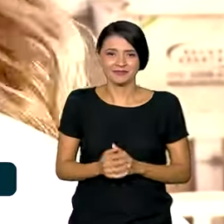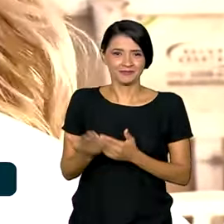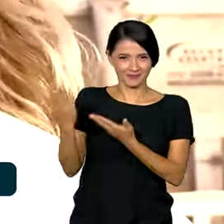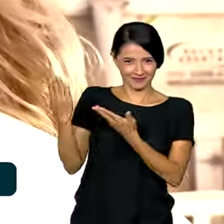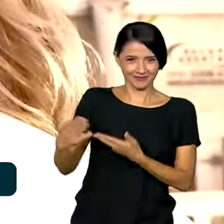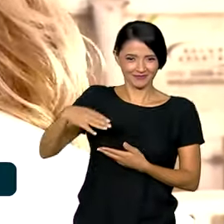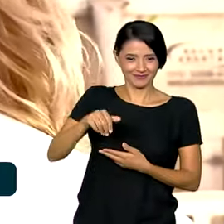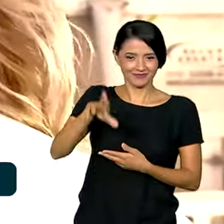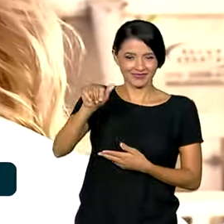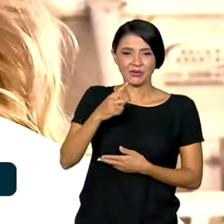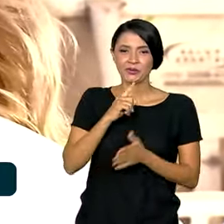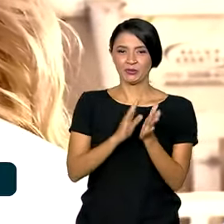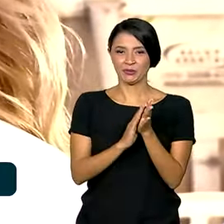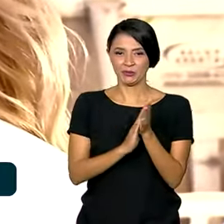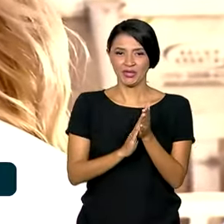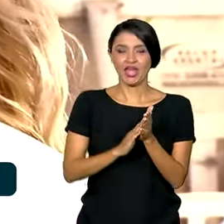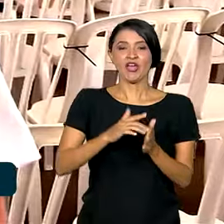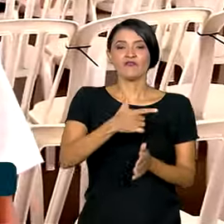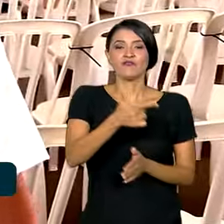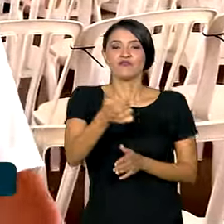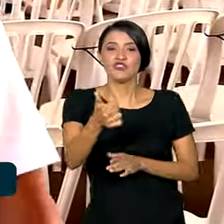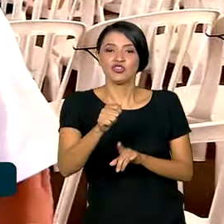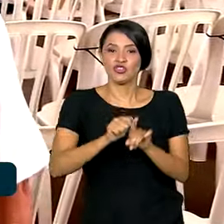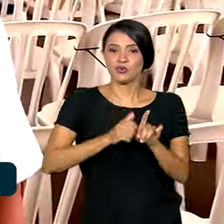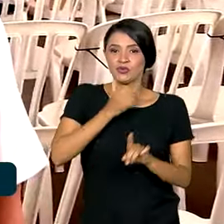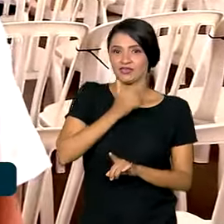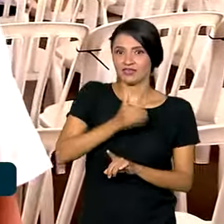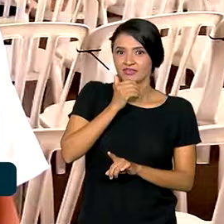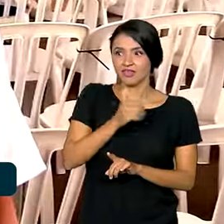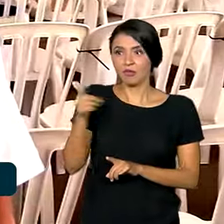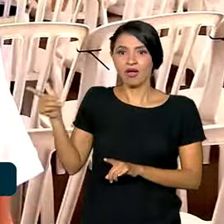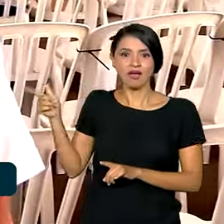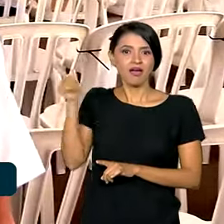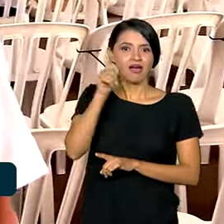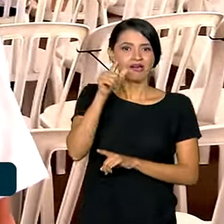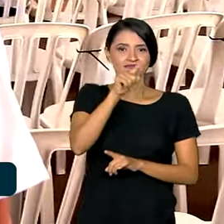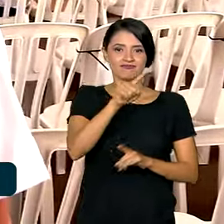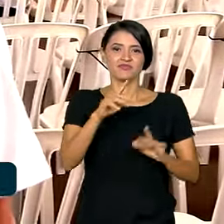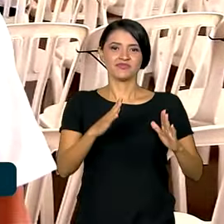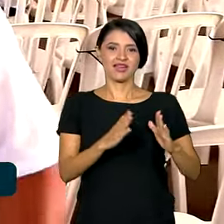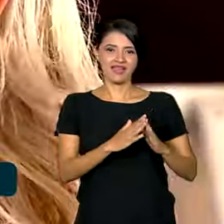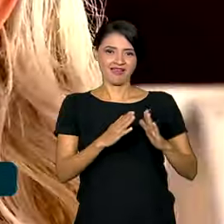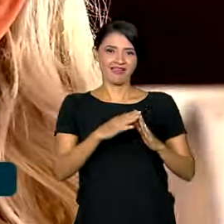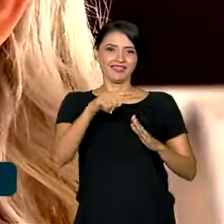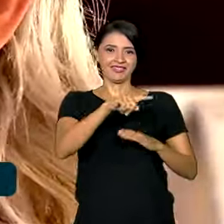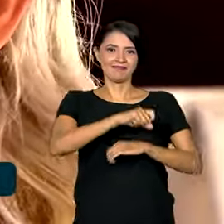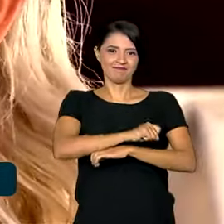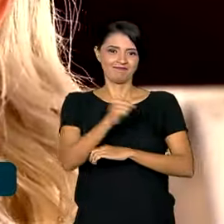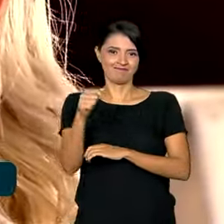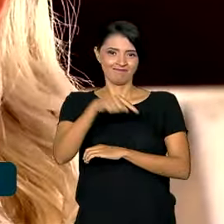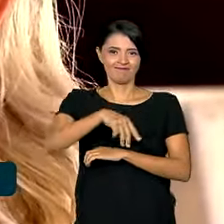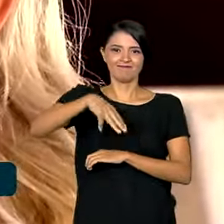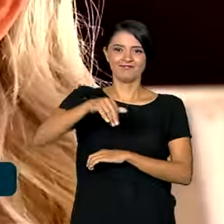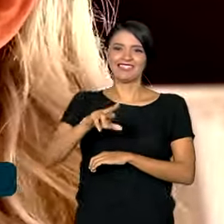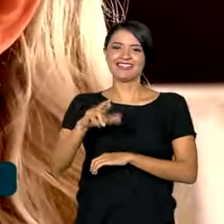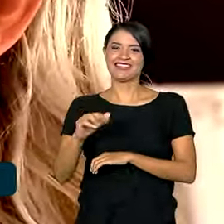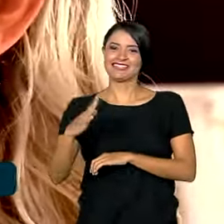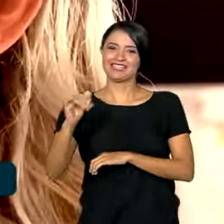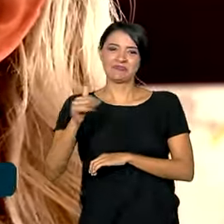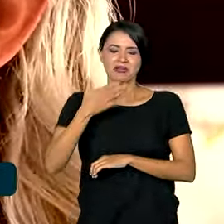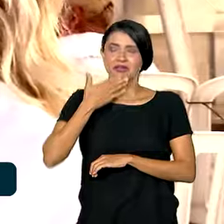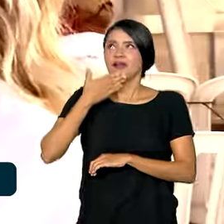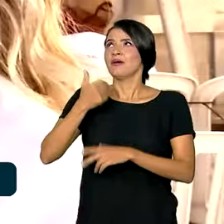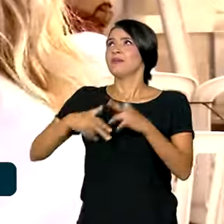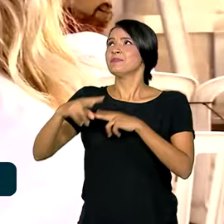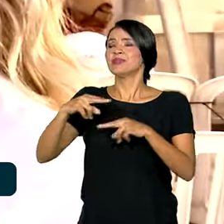faz aniversário em 21 de dezembro. Contemplada com uma casa no residencial Miracema, não poderia receber presente